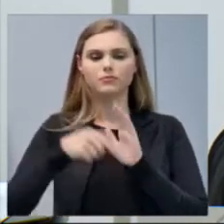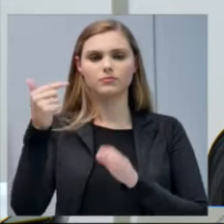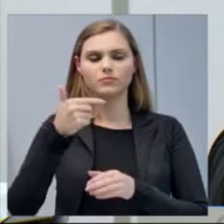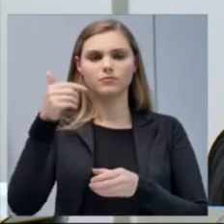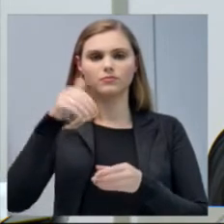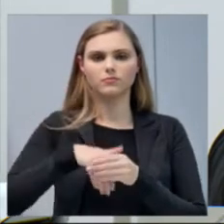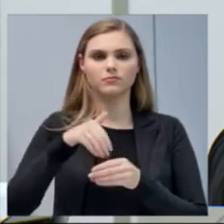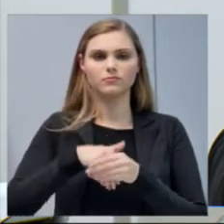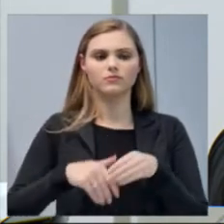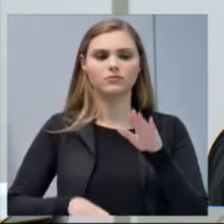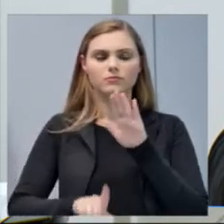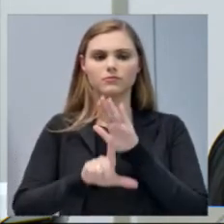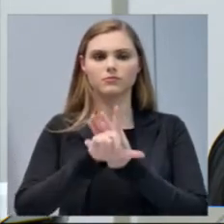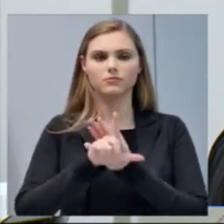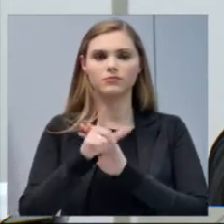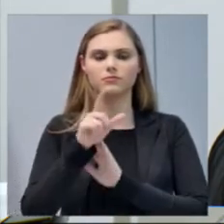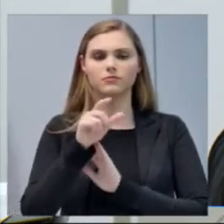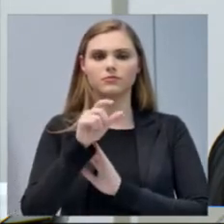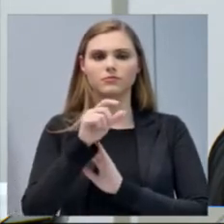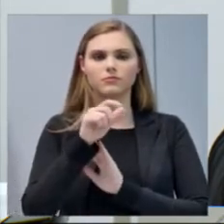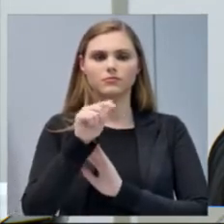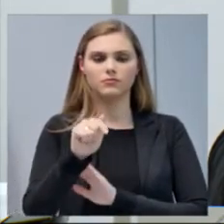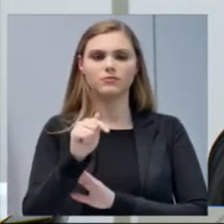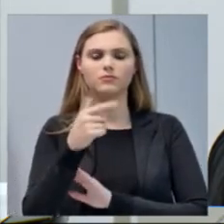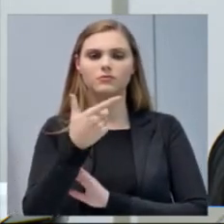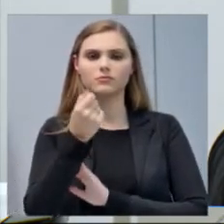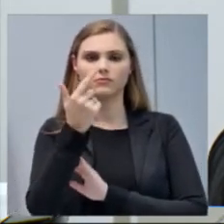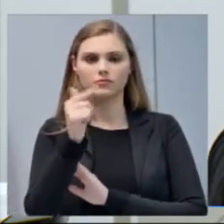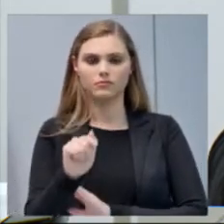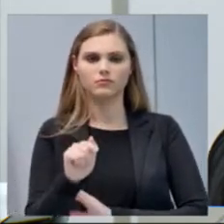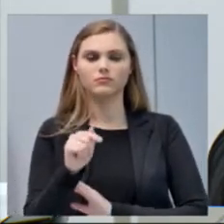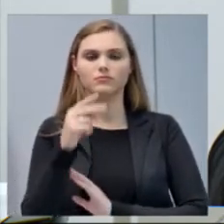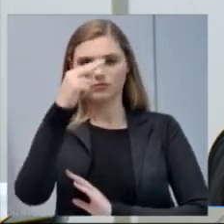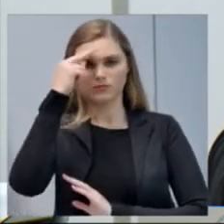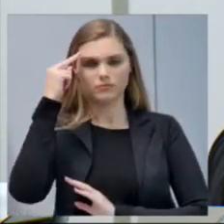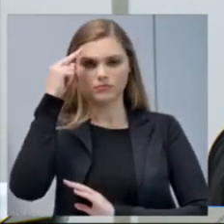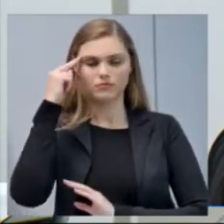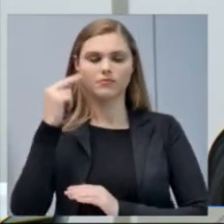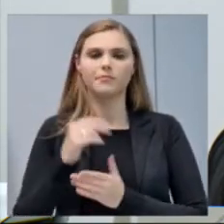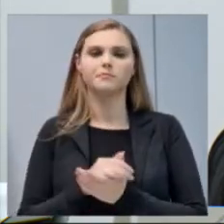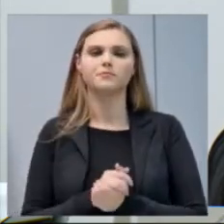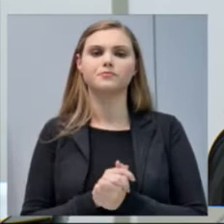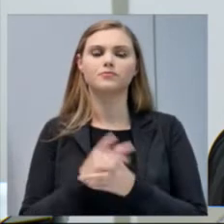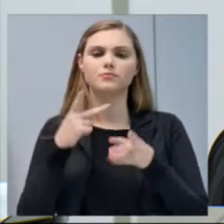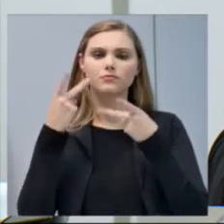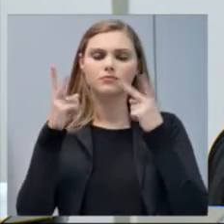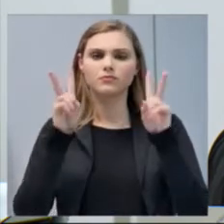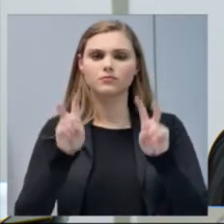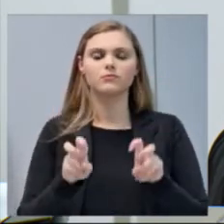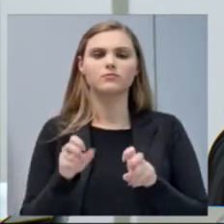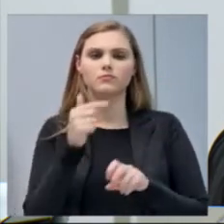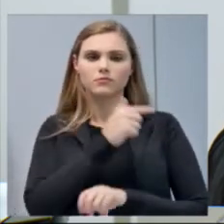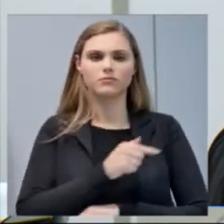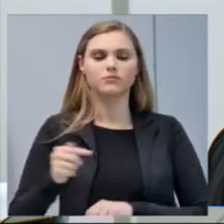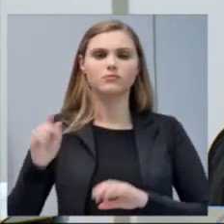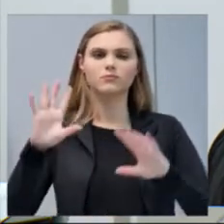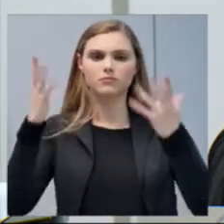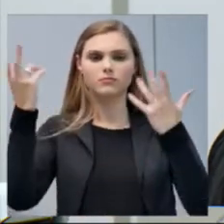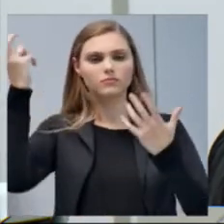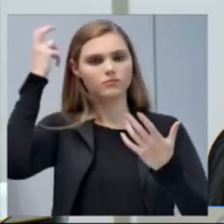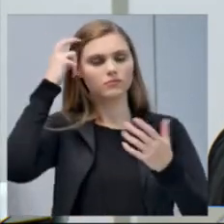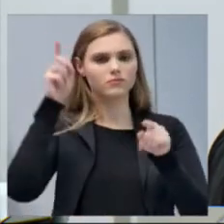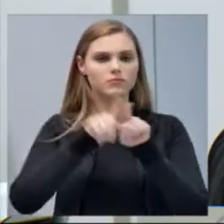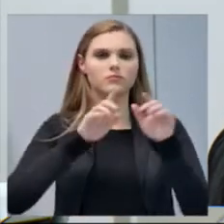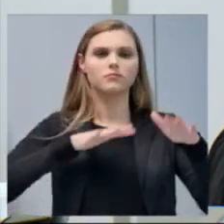Projeto de lei nº 7 de 2017, do vereador Natão Busnello Moreira, que institui a semana de celebração da cultura e do